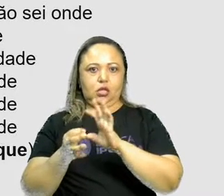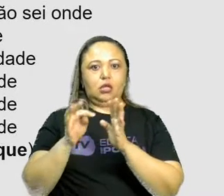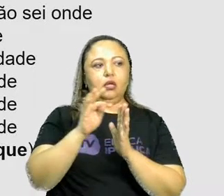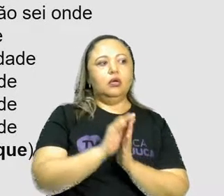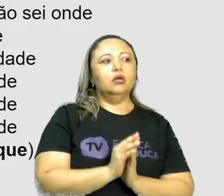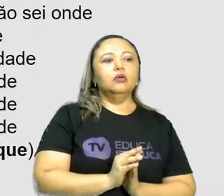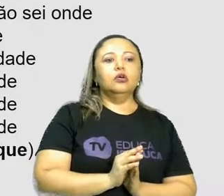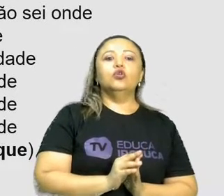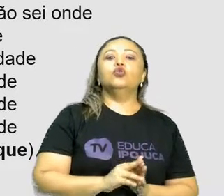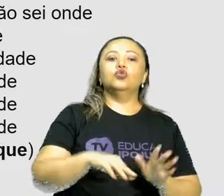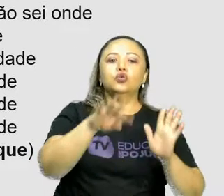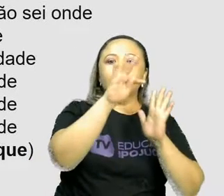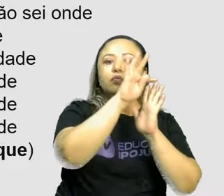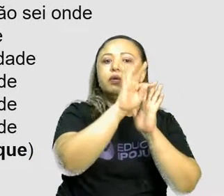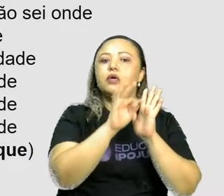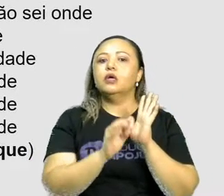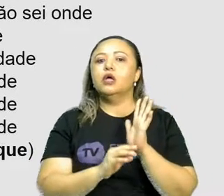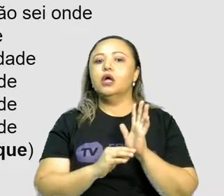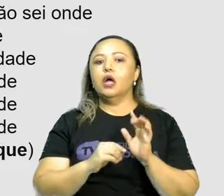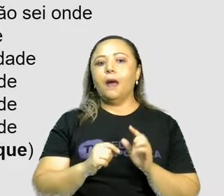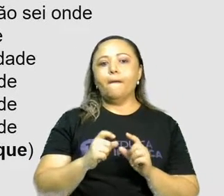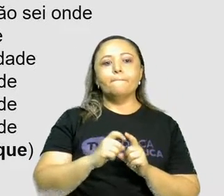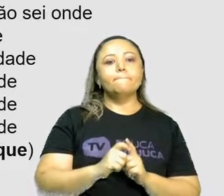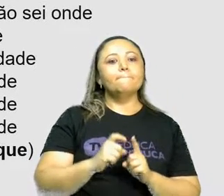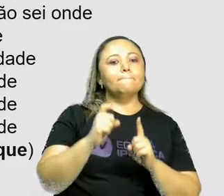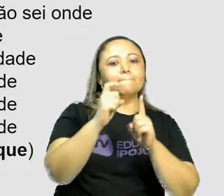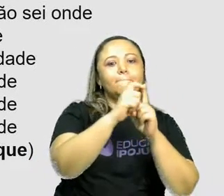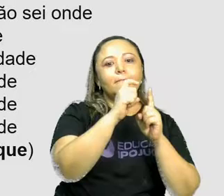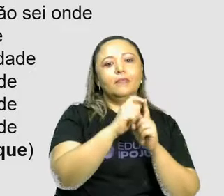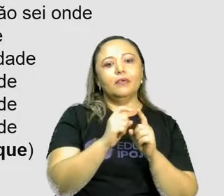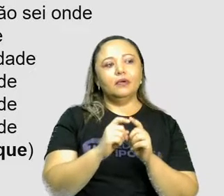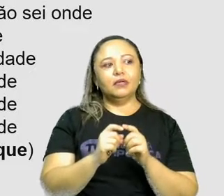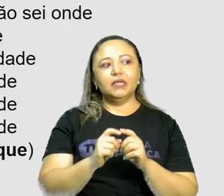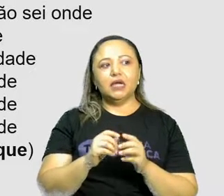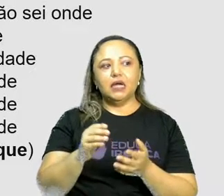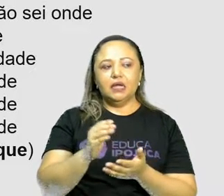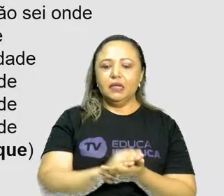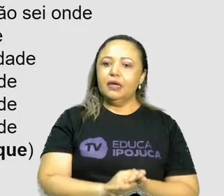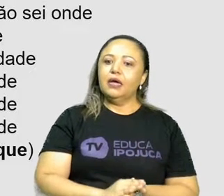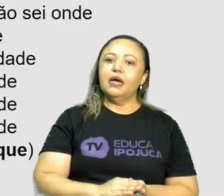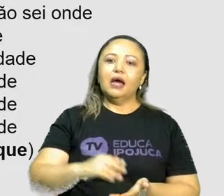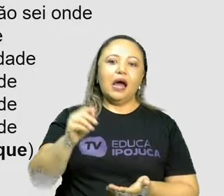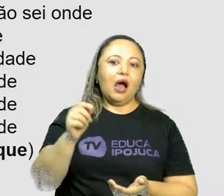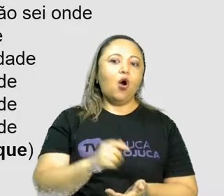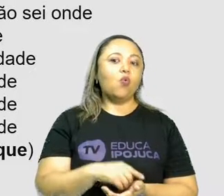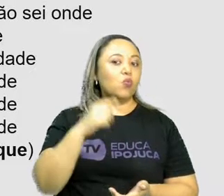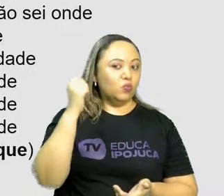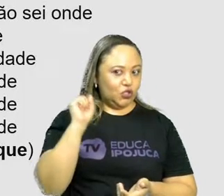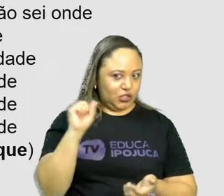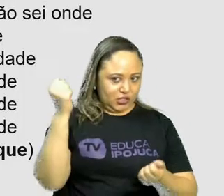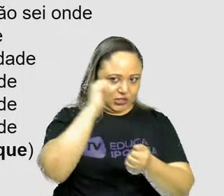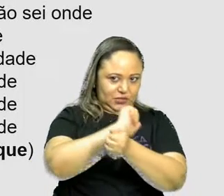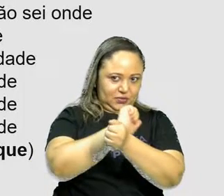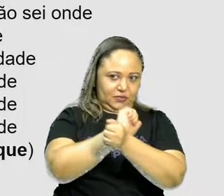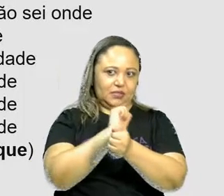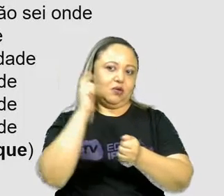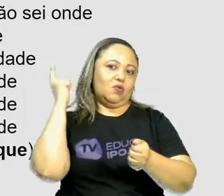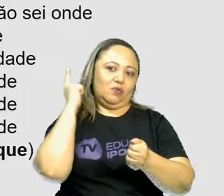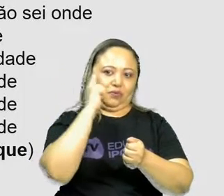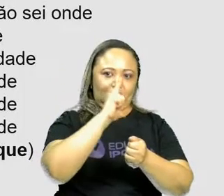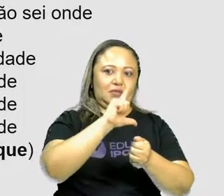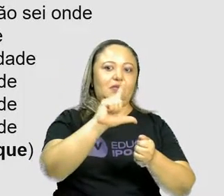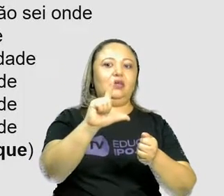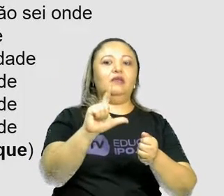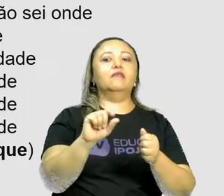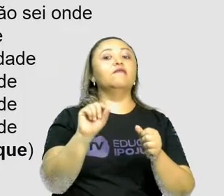provérbios populares. Uma noite de sono combate os males, quem espera sempre alcança. Faça o que eu digo, não